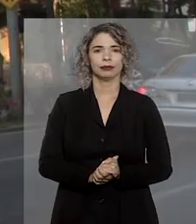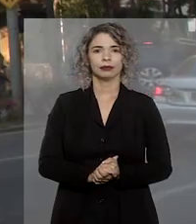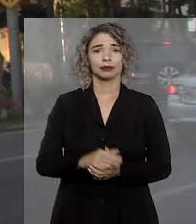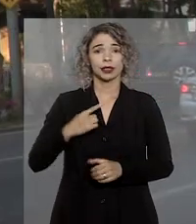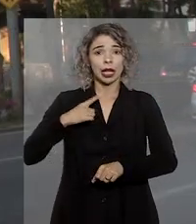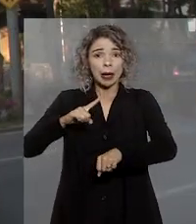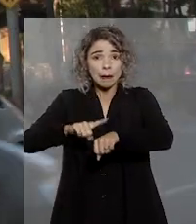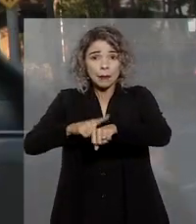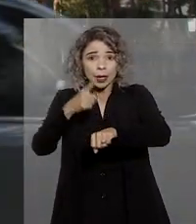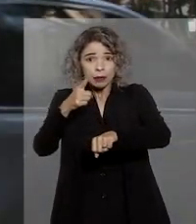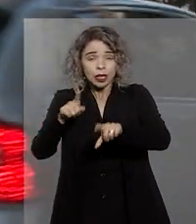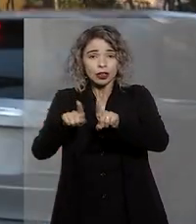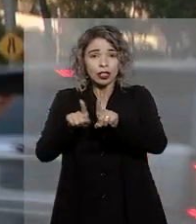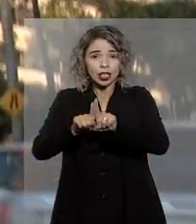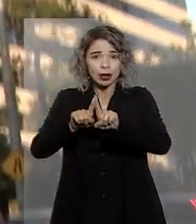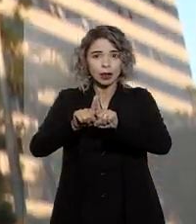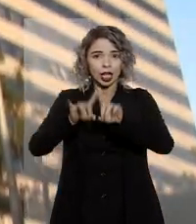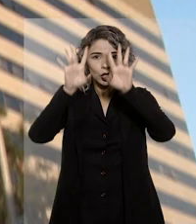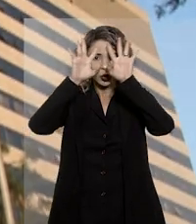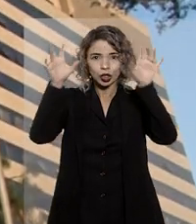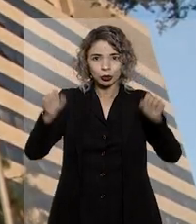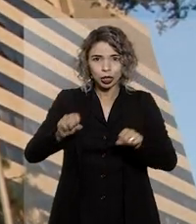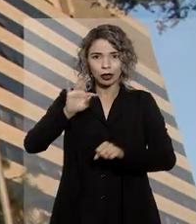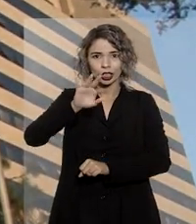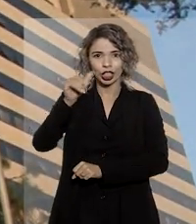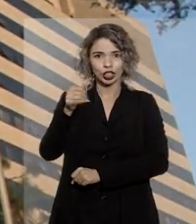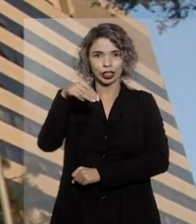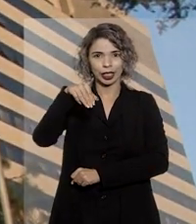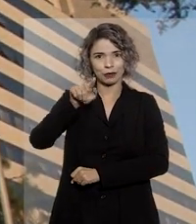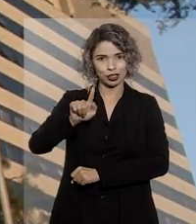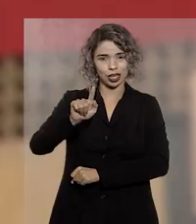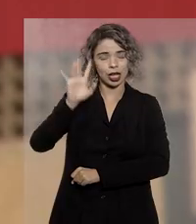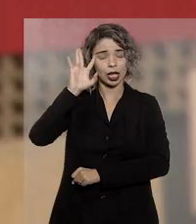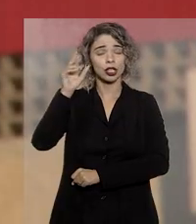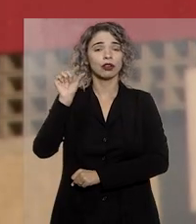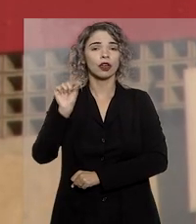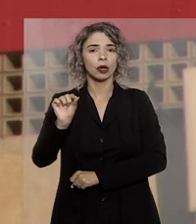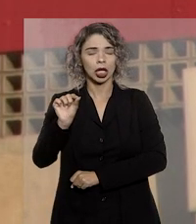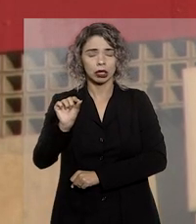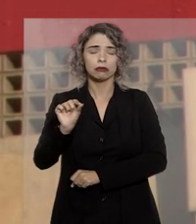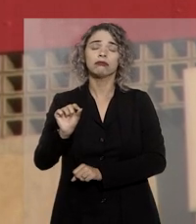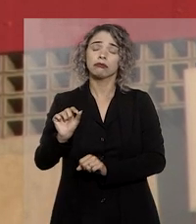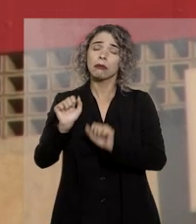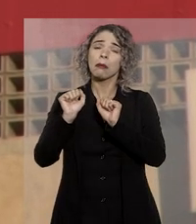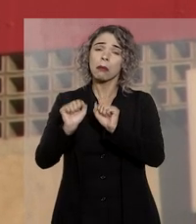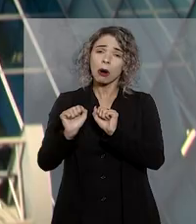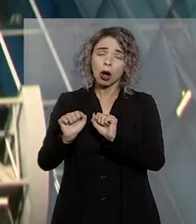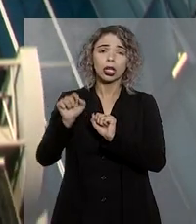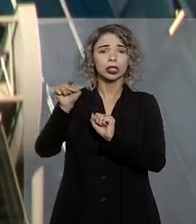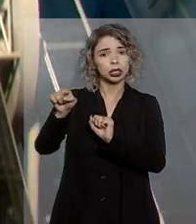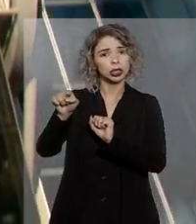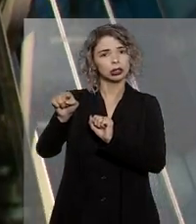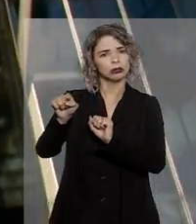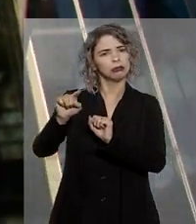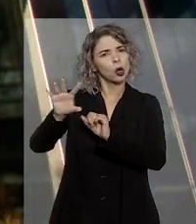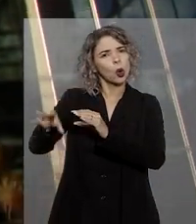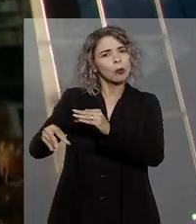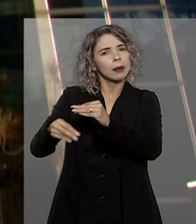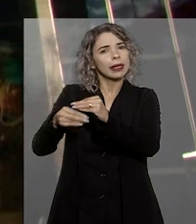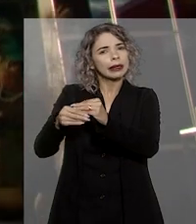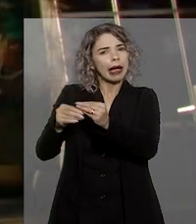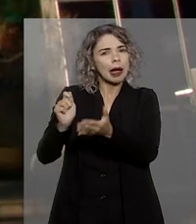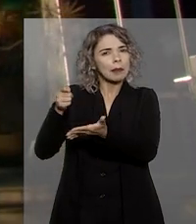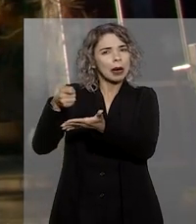Tanto em primeira instância quanto no Tribunal de Justiça de Minas Gerais, foi decidido que, mesmo assim, o autor deveria